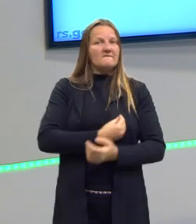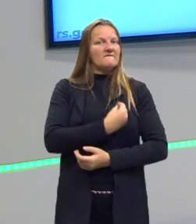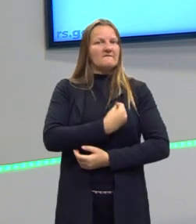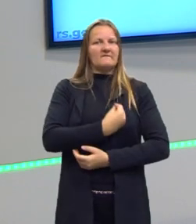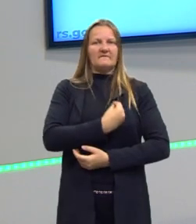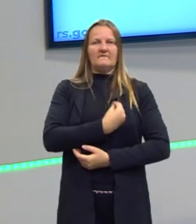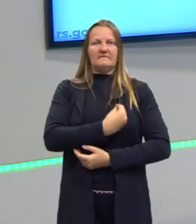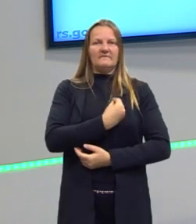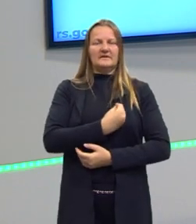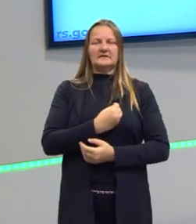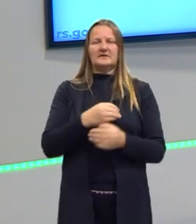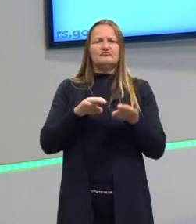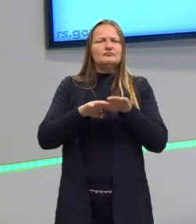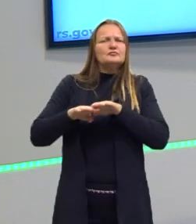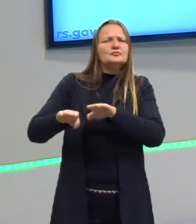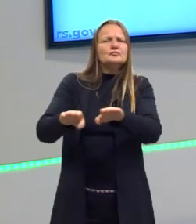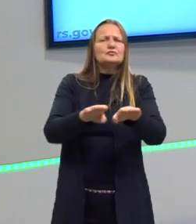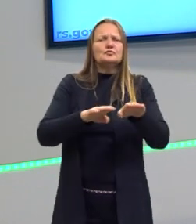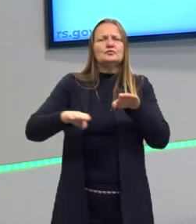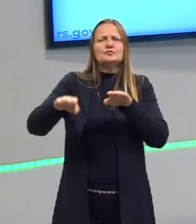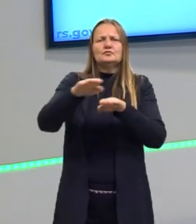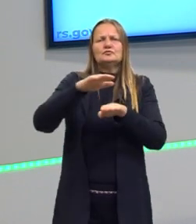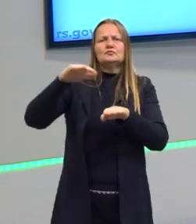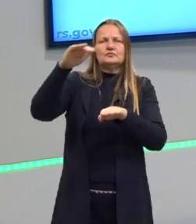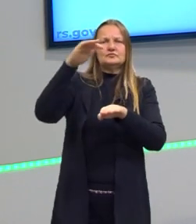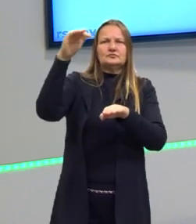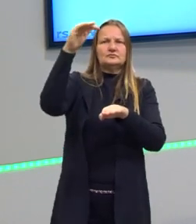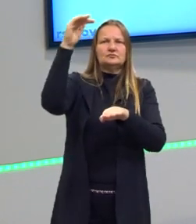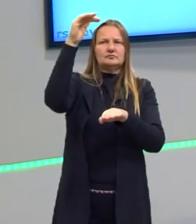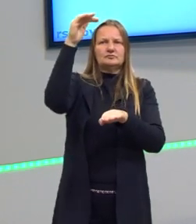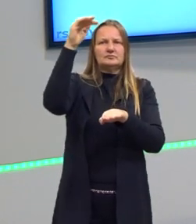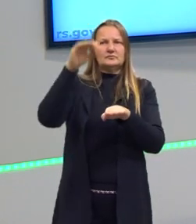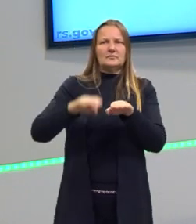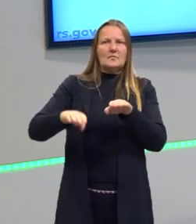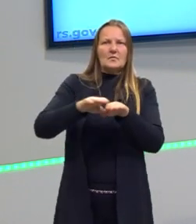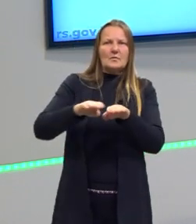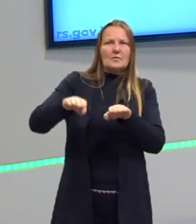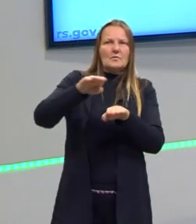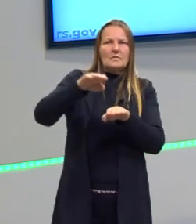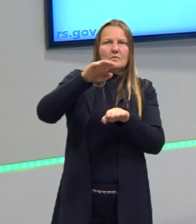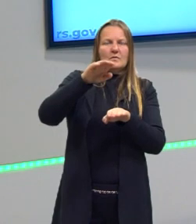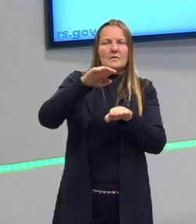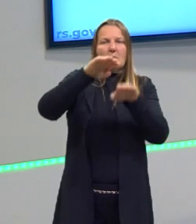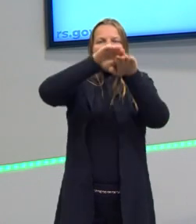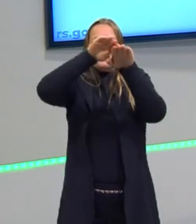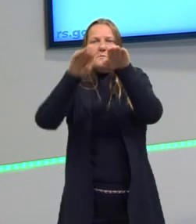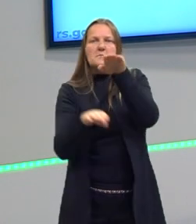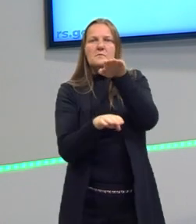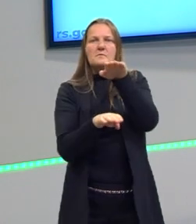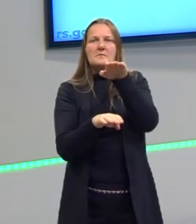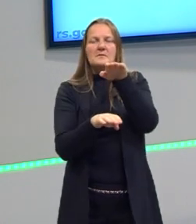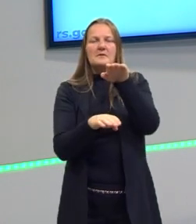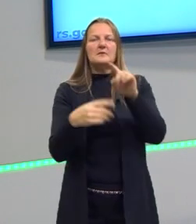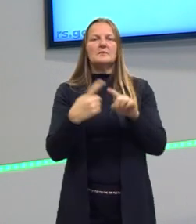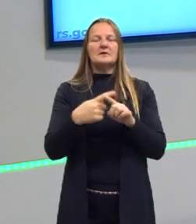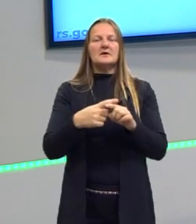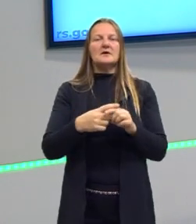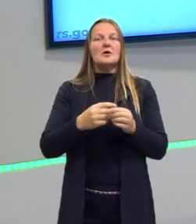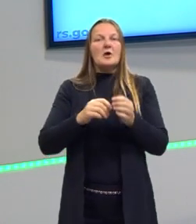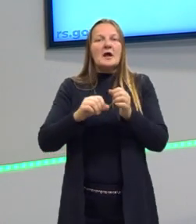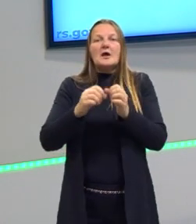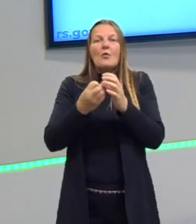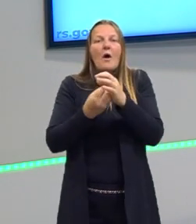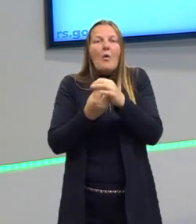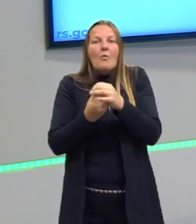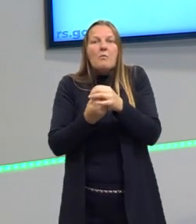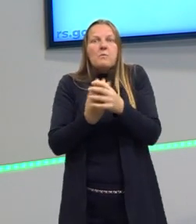em todos os seus níveis, em todas as classes sociais. Então, a desigualdade, que é um dos fatores geradores da violência, é